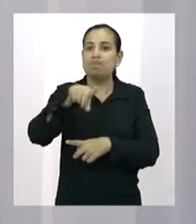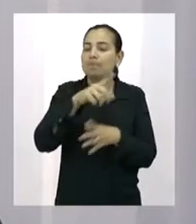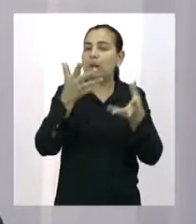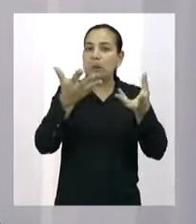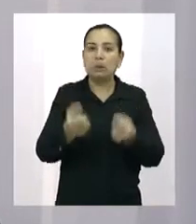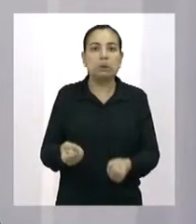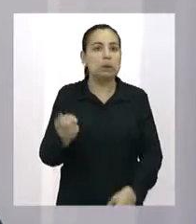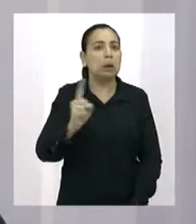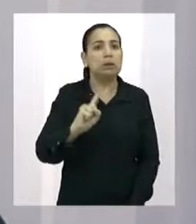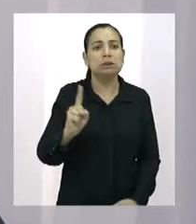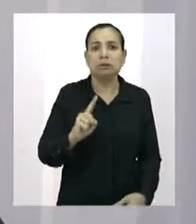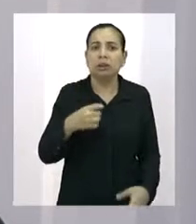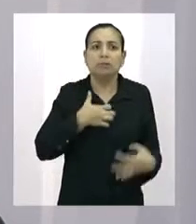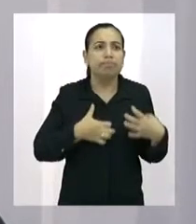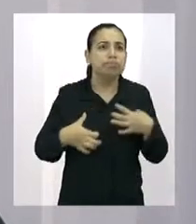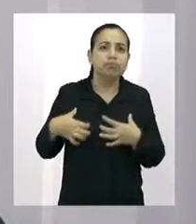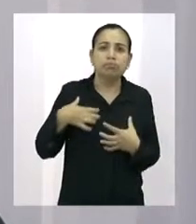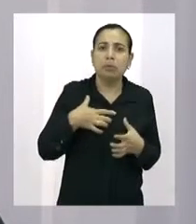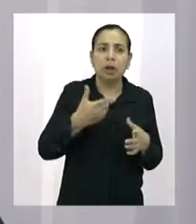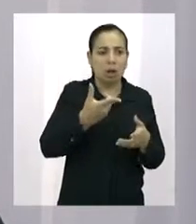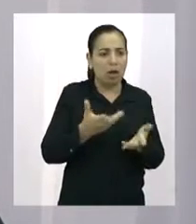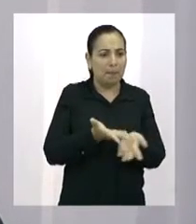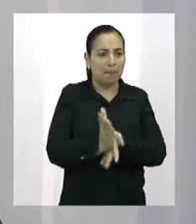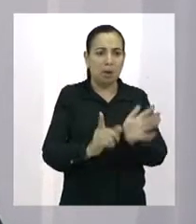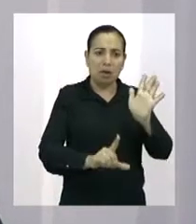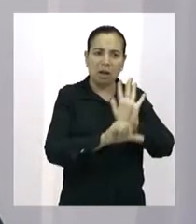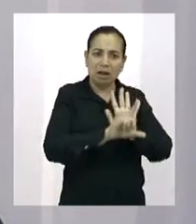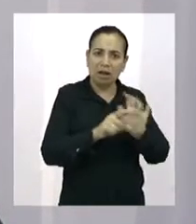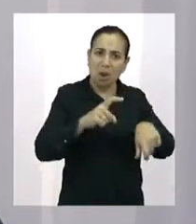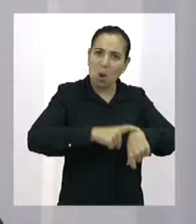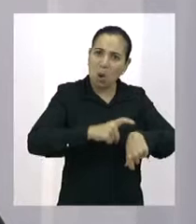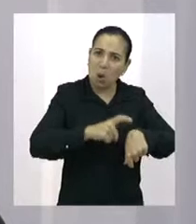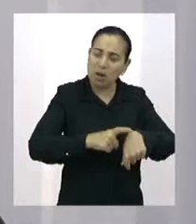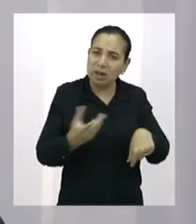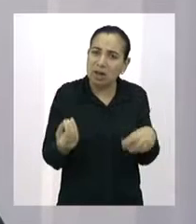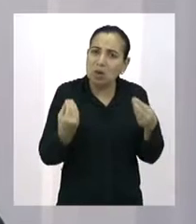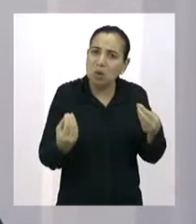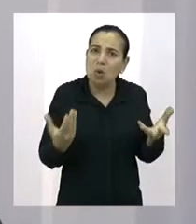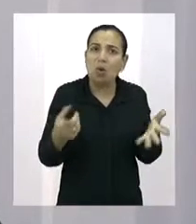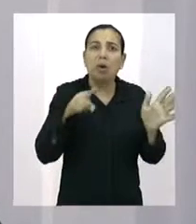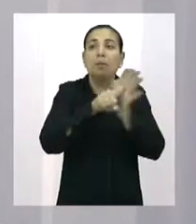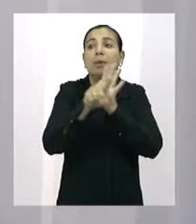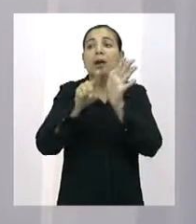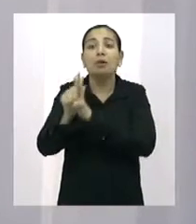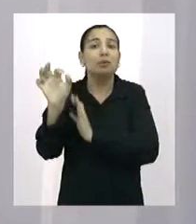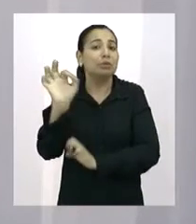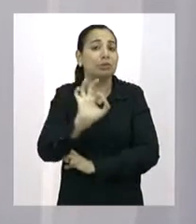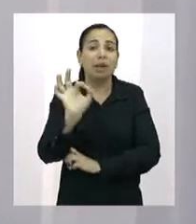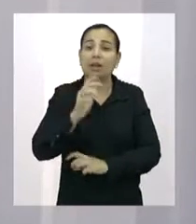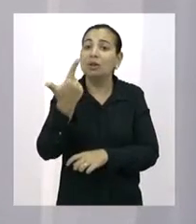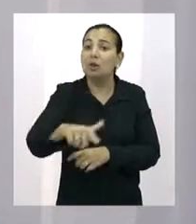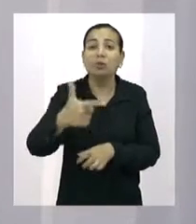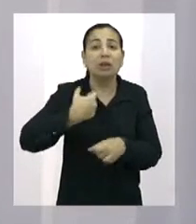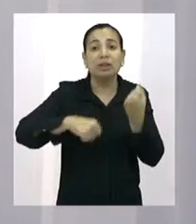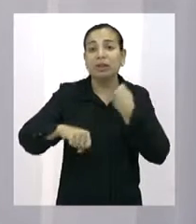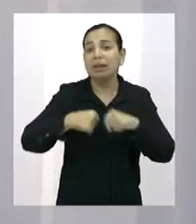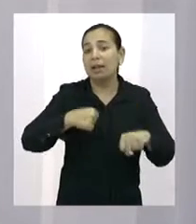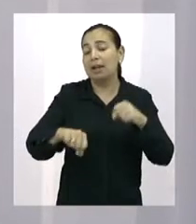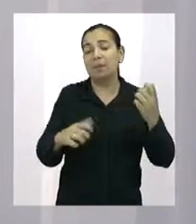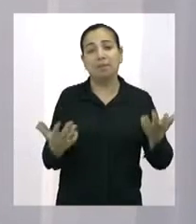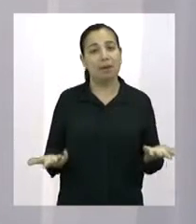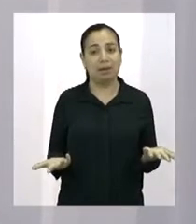insatisfeitos com a aprovação desta lei, porque eles não foram consultados. Não houve um debate mais apurado.